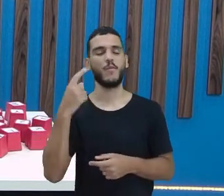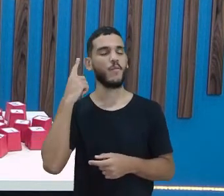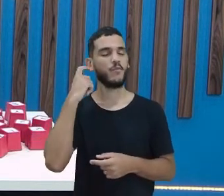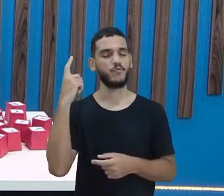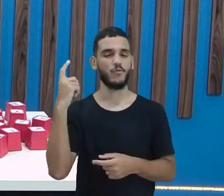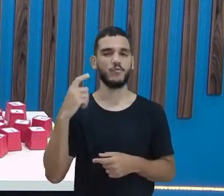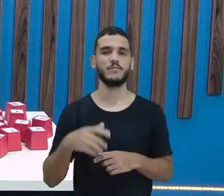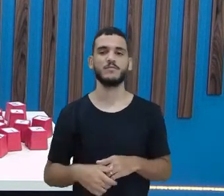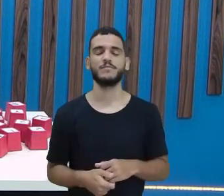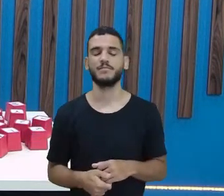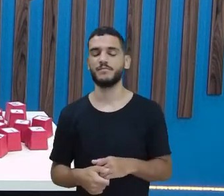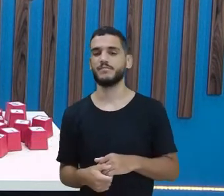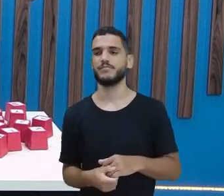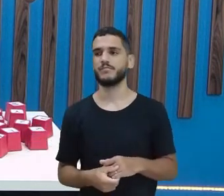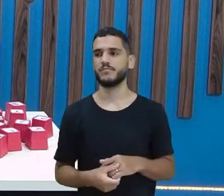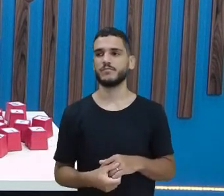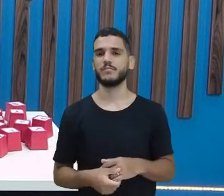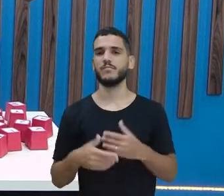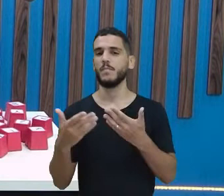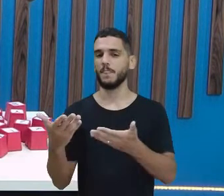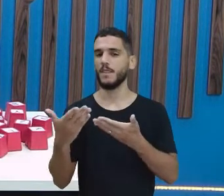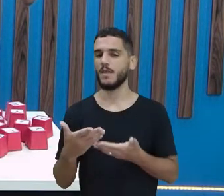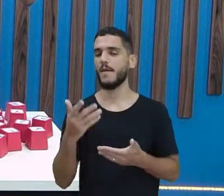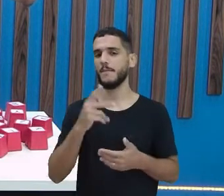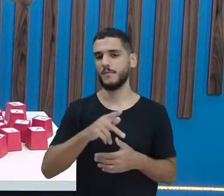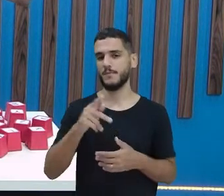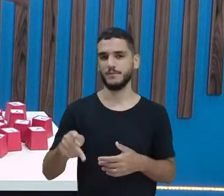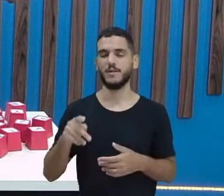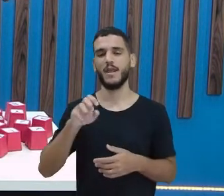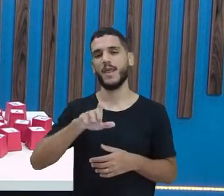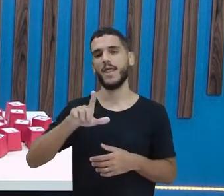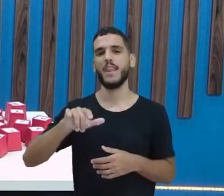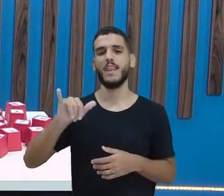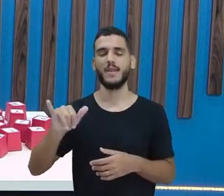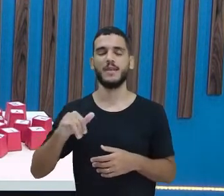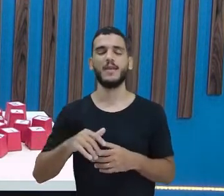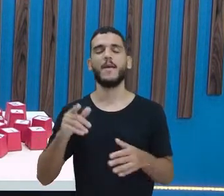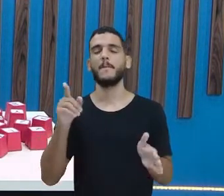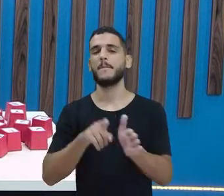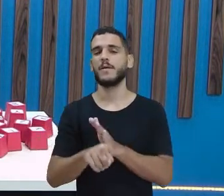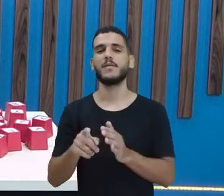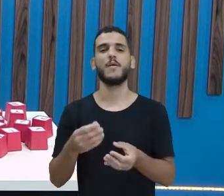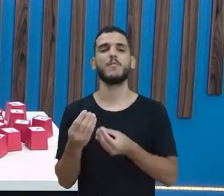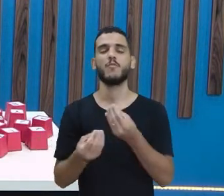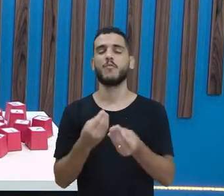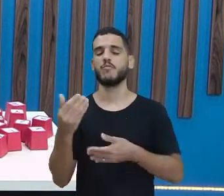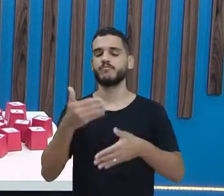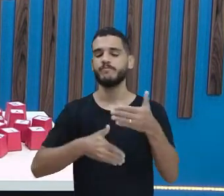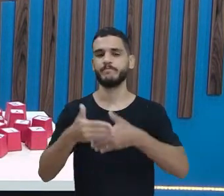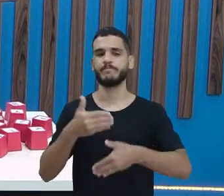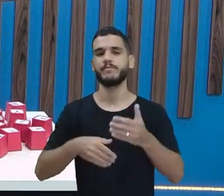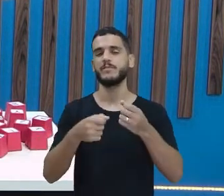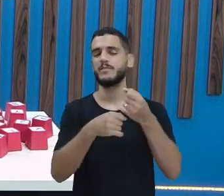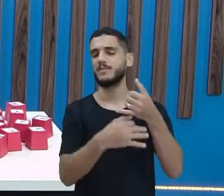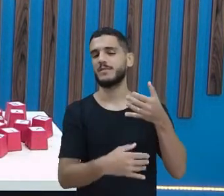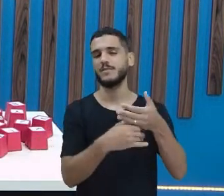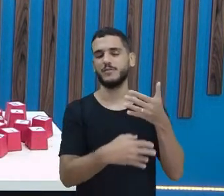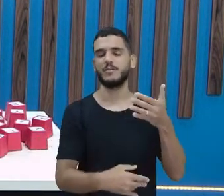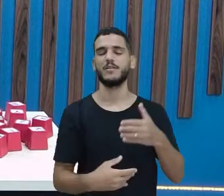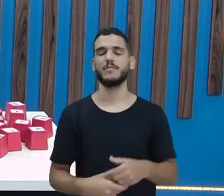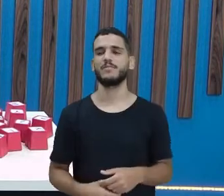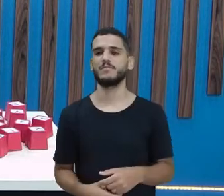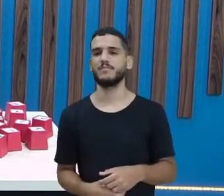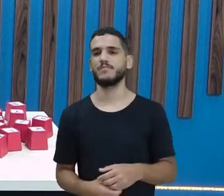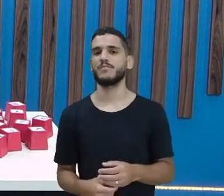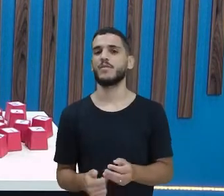a professora Eli e verificar como é que está a participação no chefe. E aí, professora Eli, como é que está essa participação? Nossos